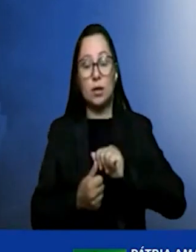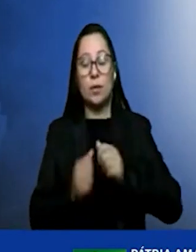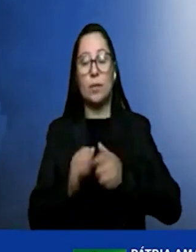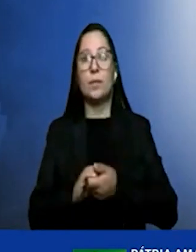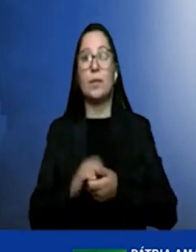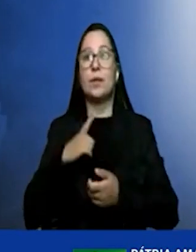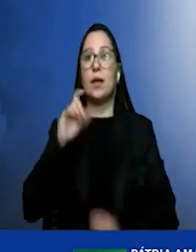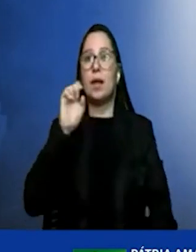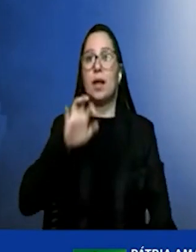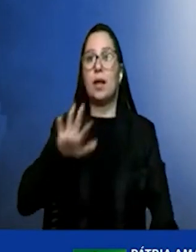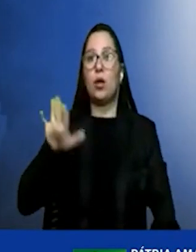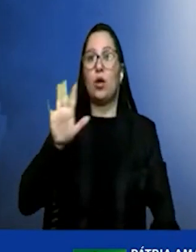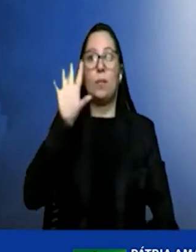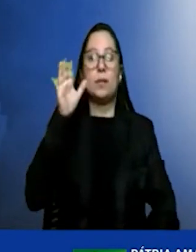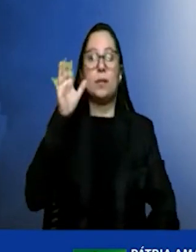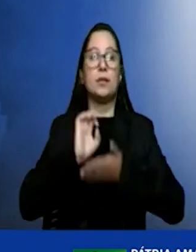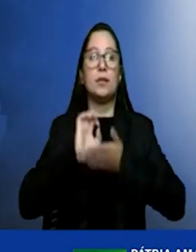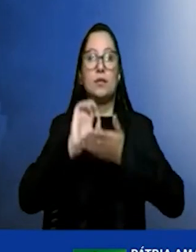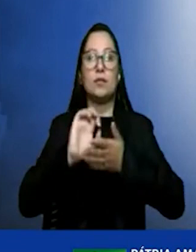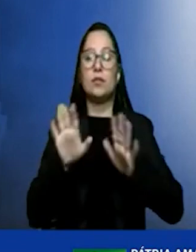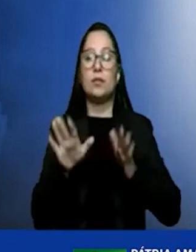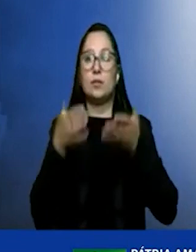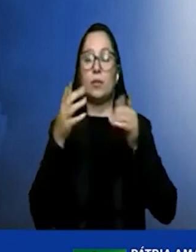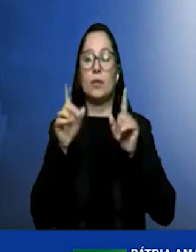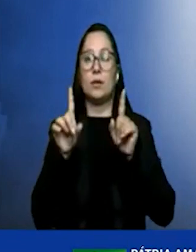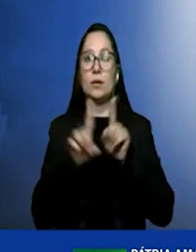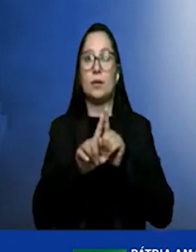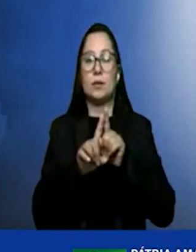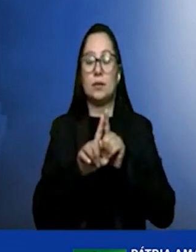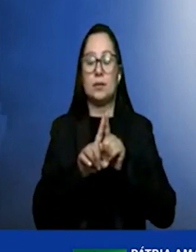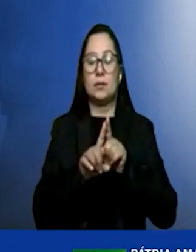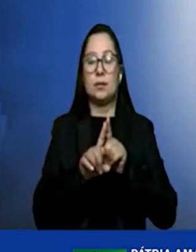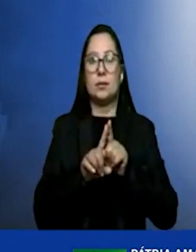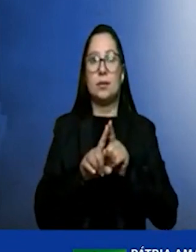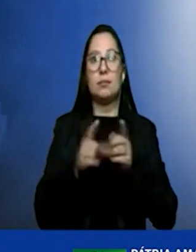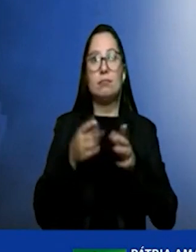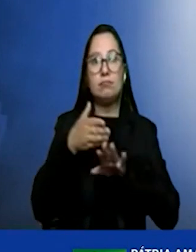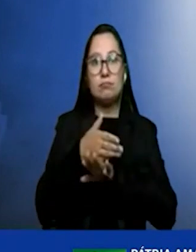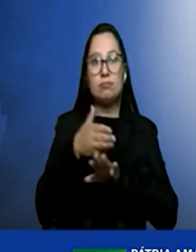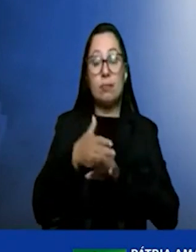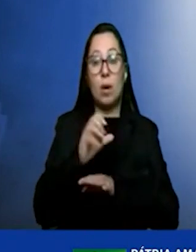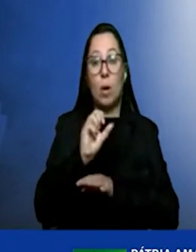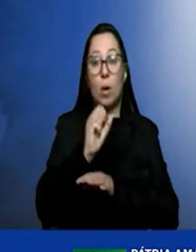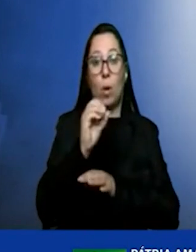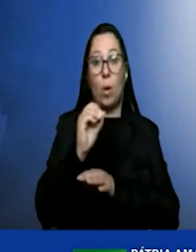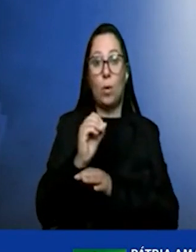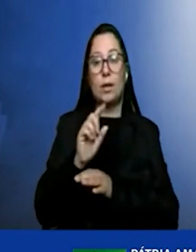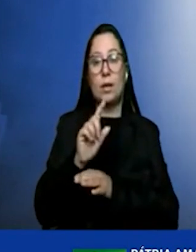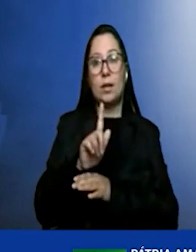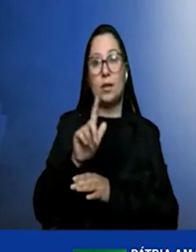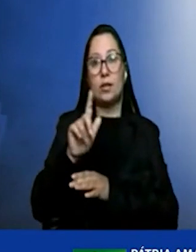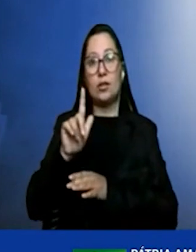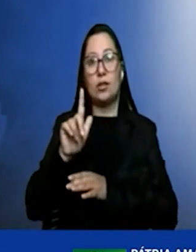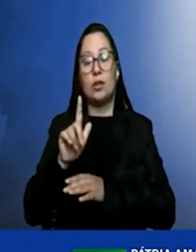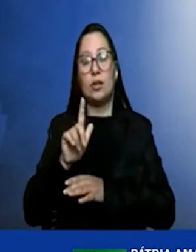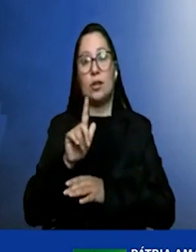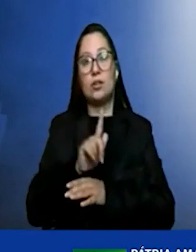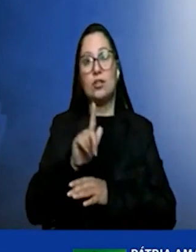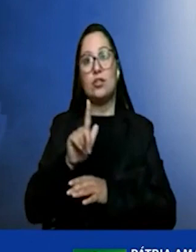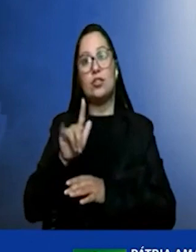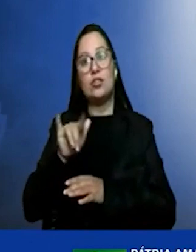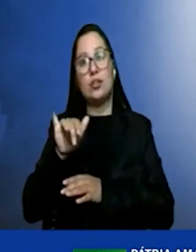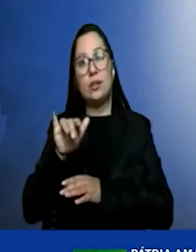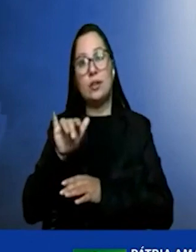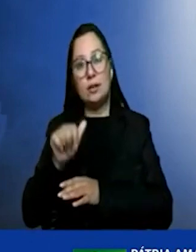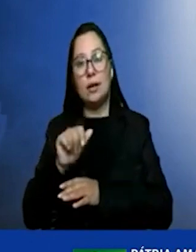investir, estimular, incentivar cerca de 80 gigas de hidrogênio verde, dos quais 40 dentro